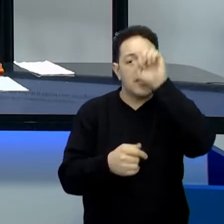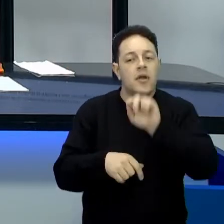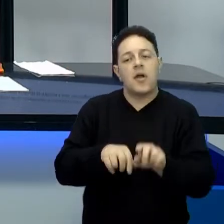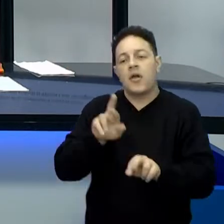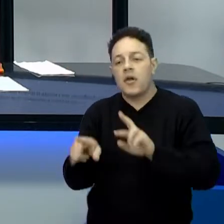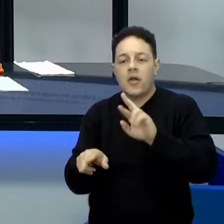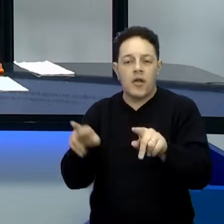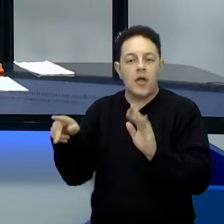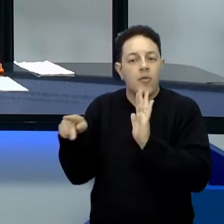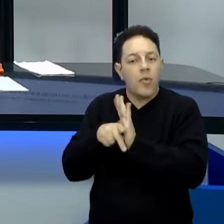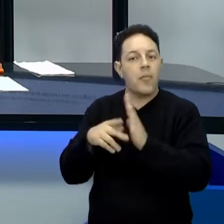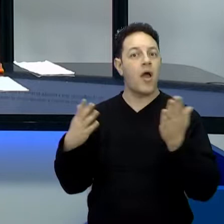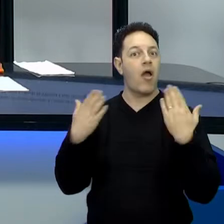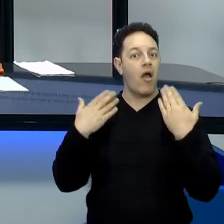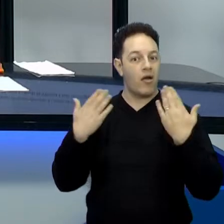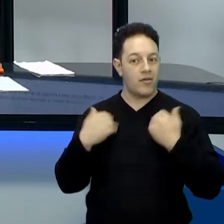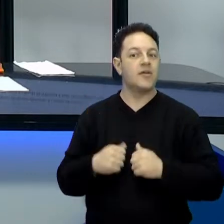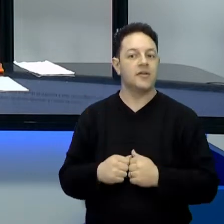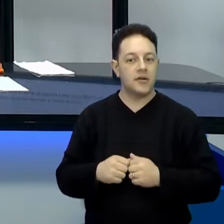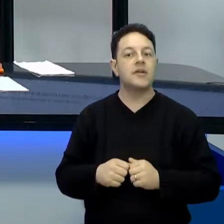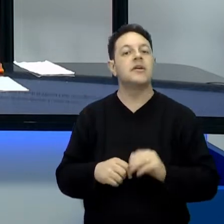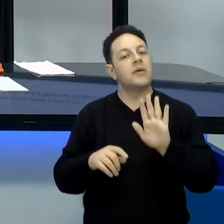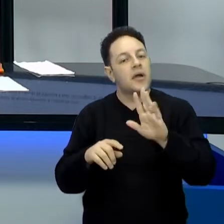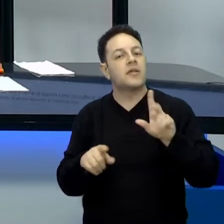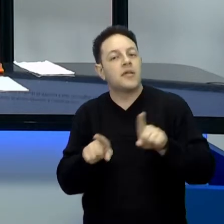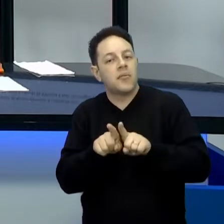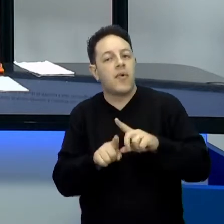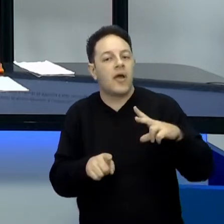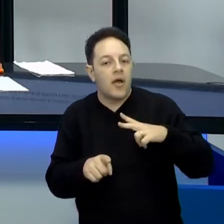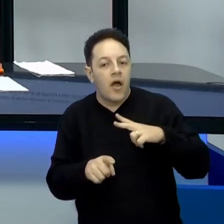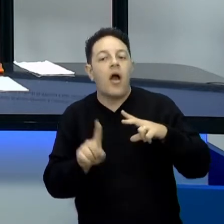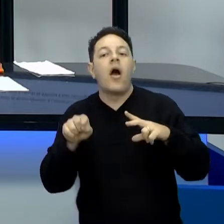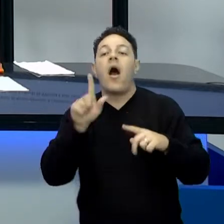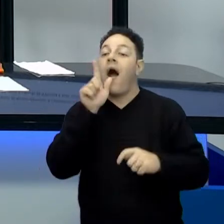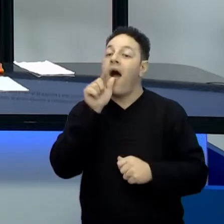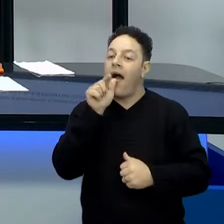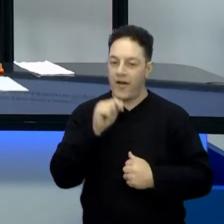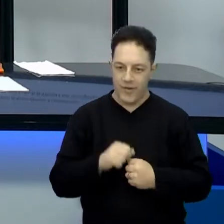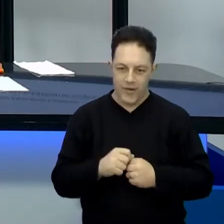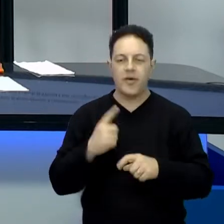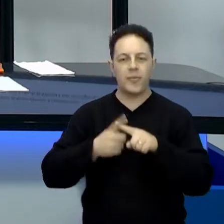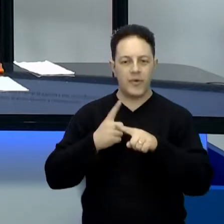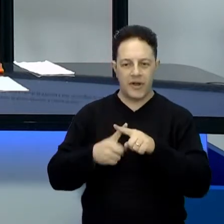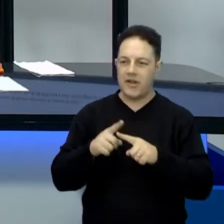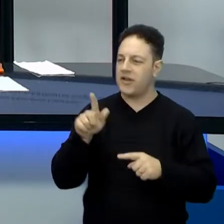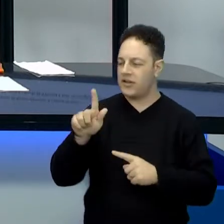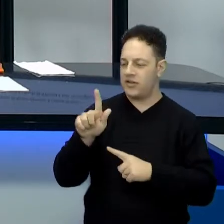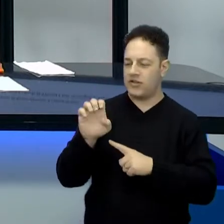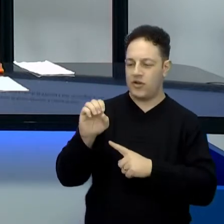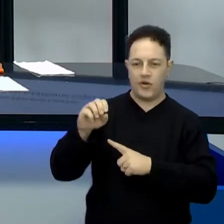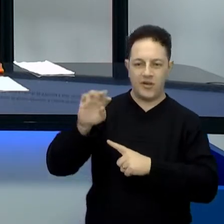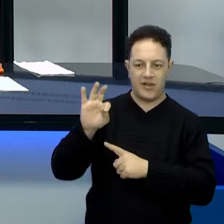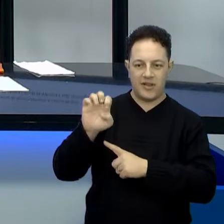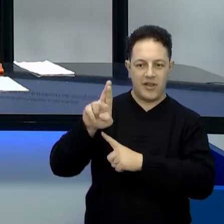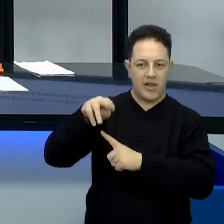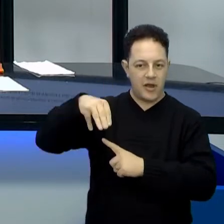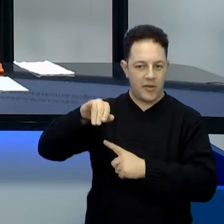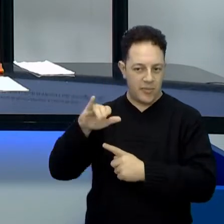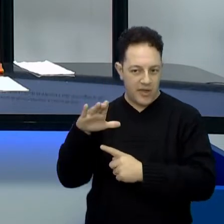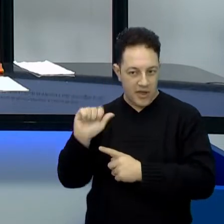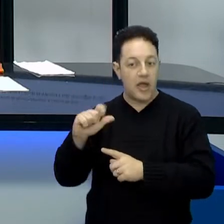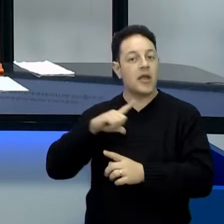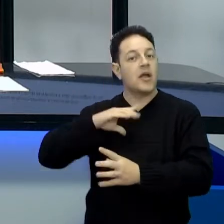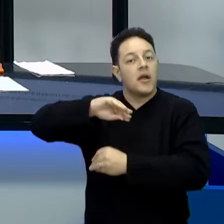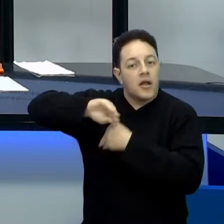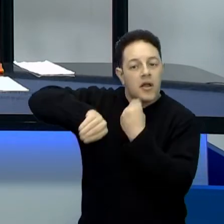específicas do calor. E mais particularmente da água, porque quase todas essas geotérmicas a gente tem a água